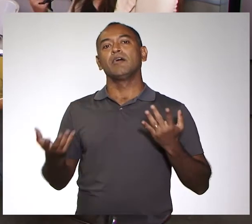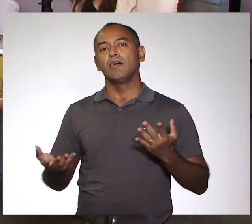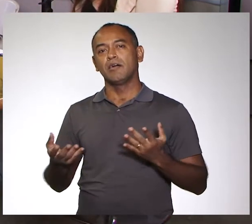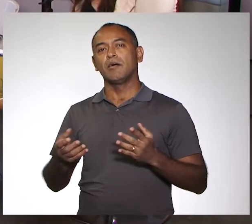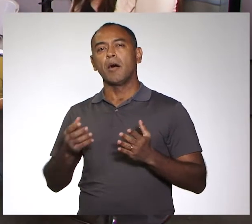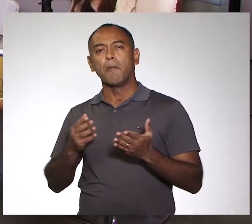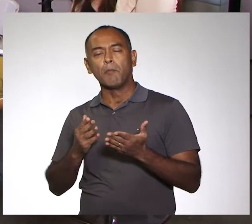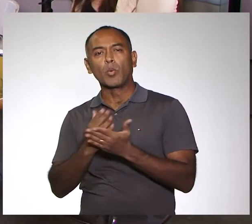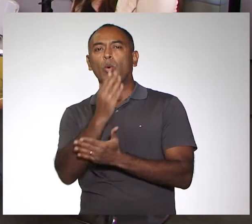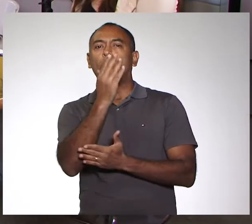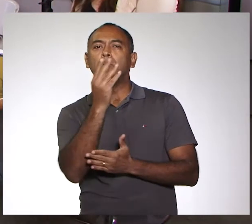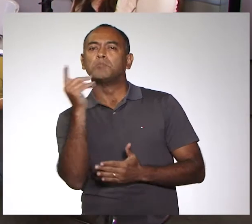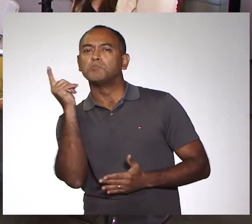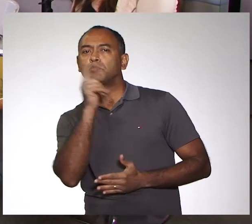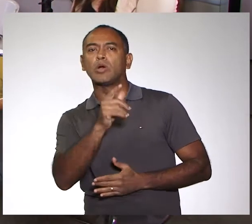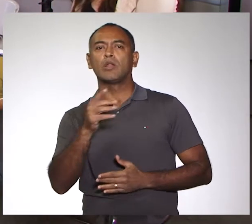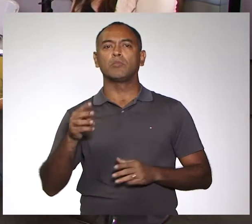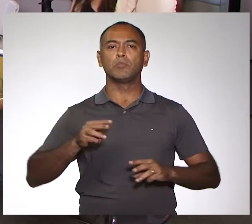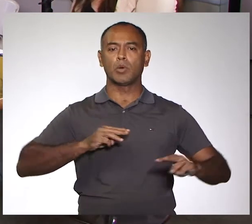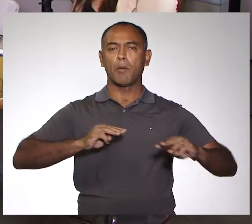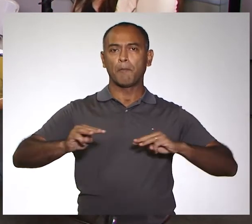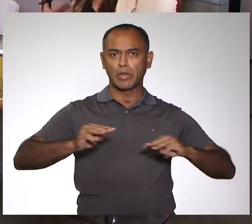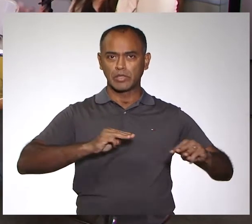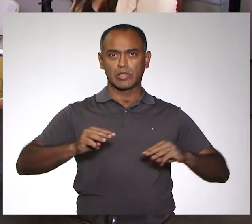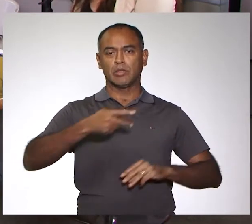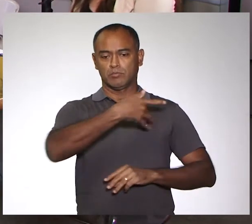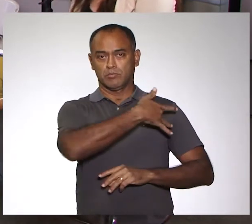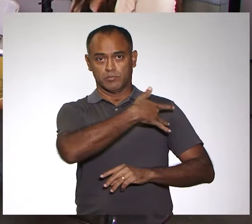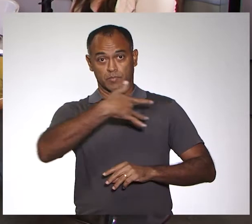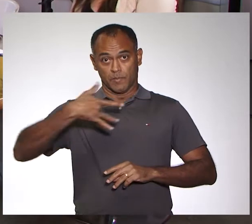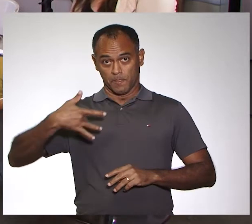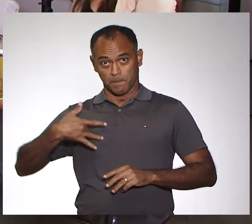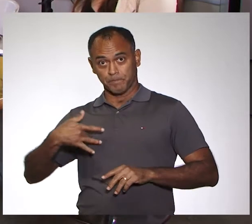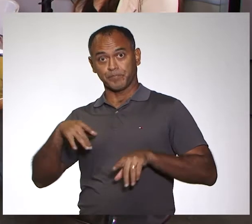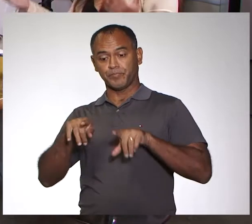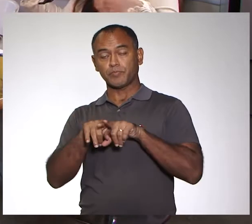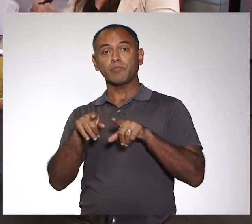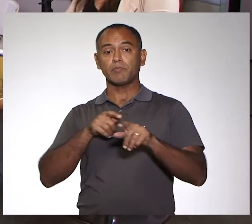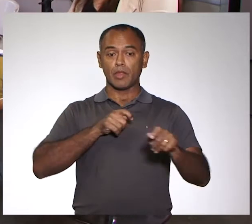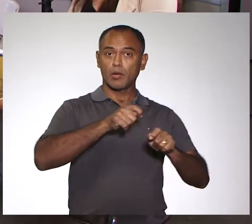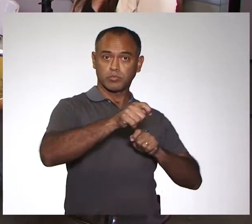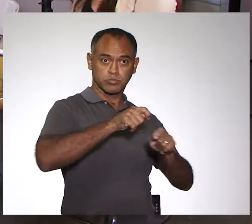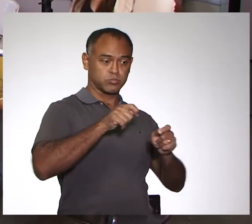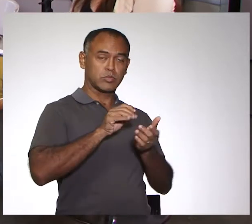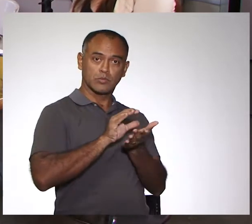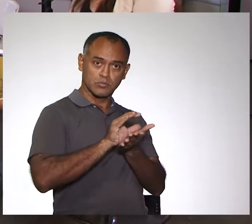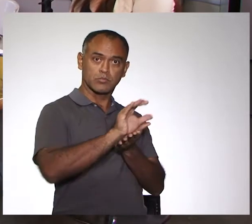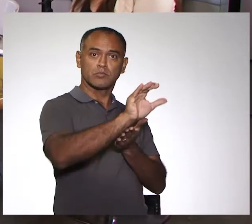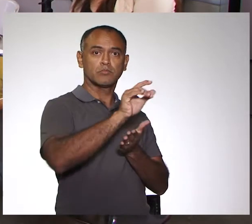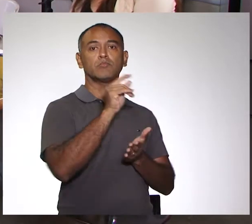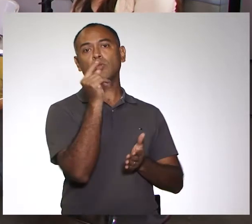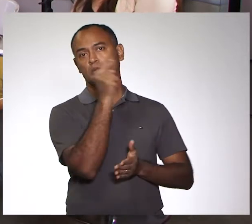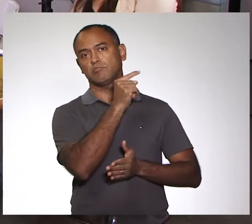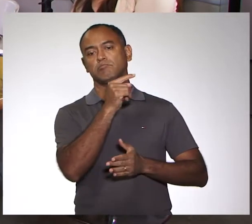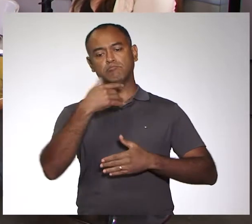aprovados pelo Ministério da Saúde e financiados por ele também, que vão ser desenvolvidos aqui